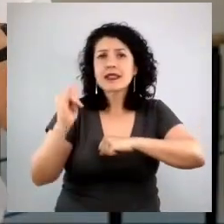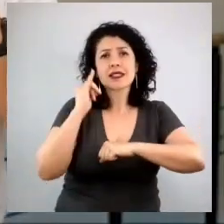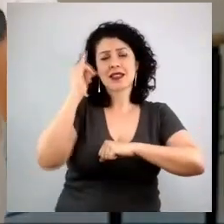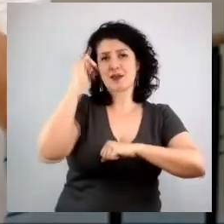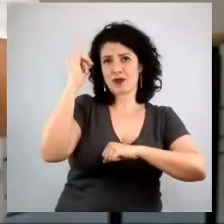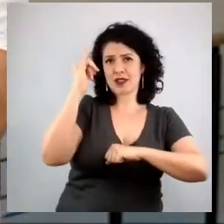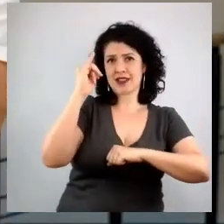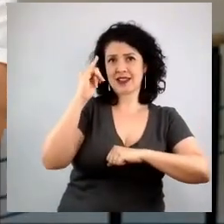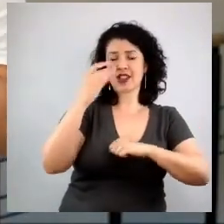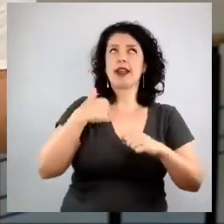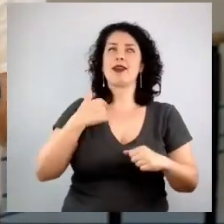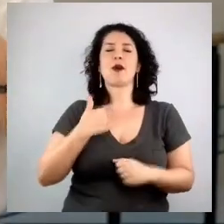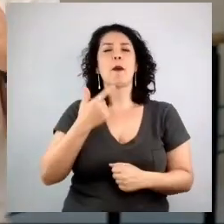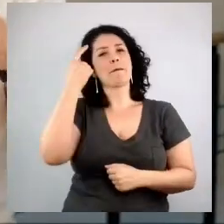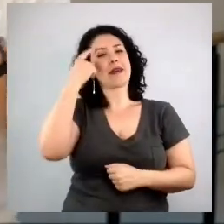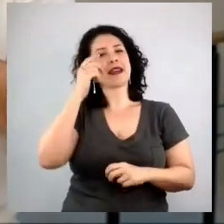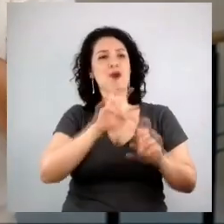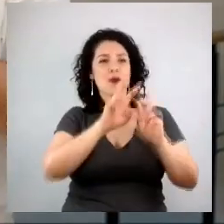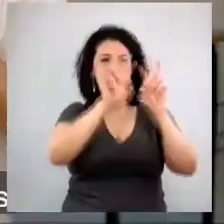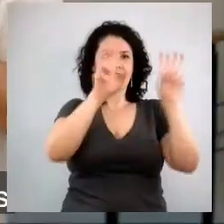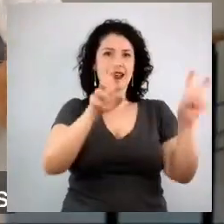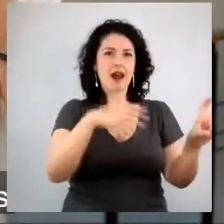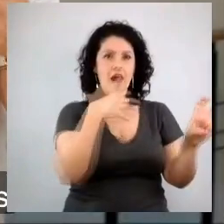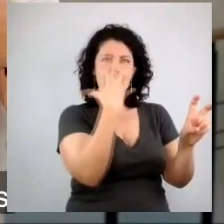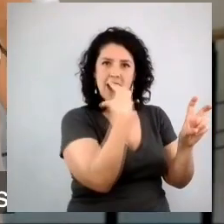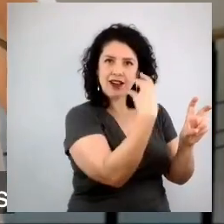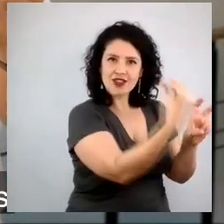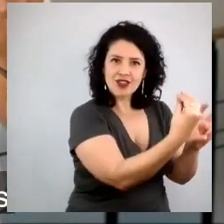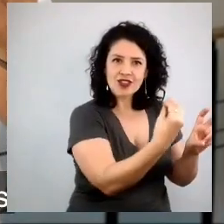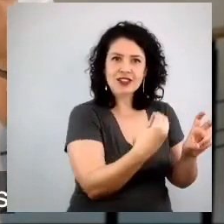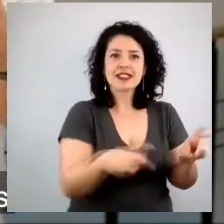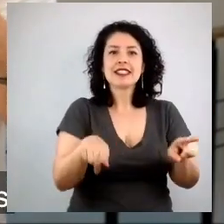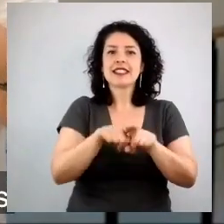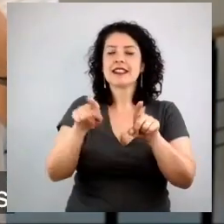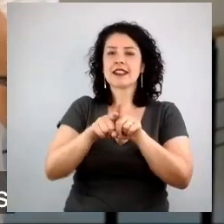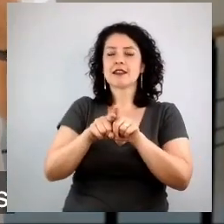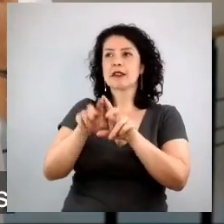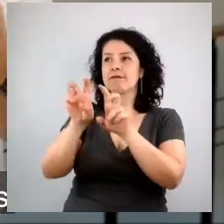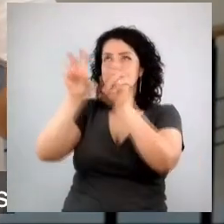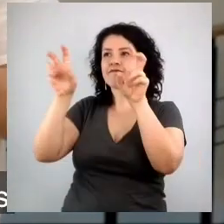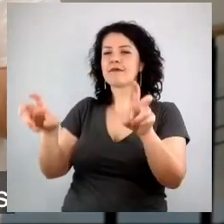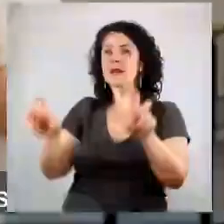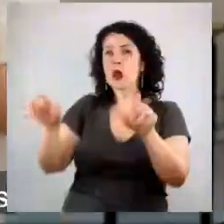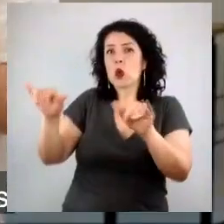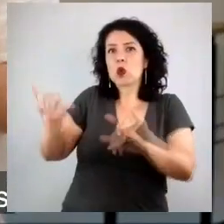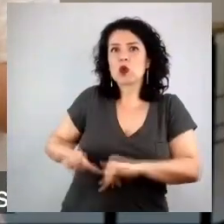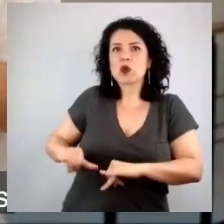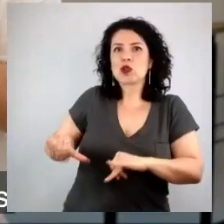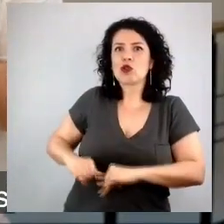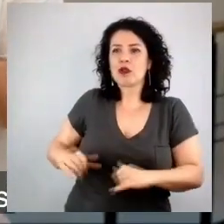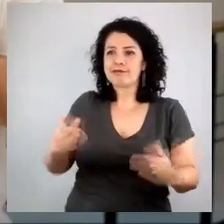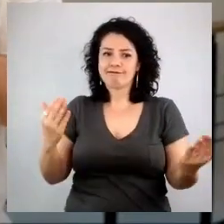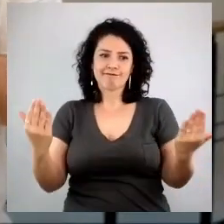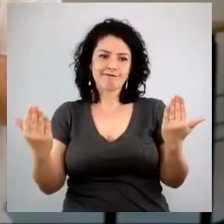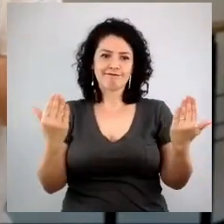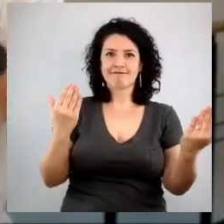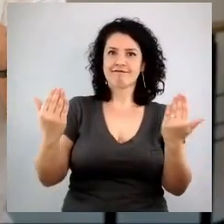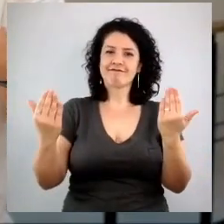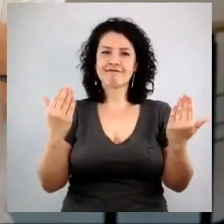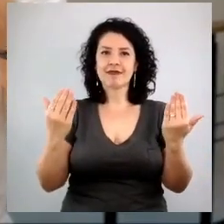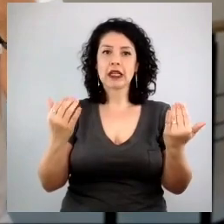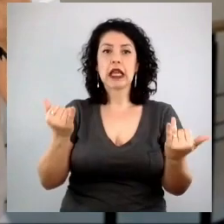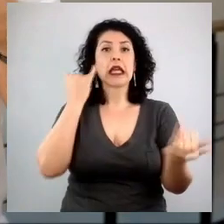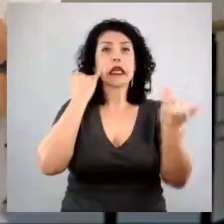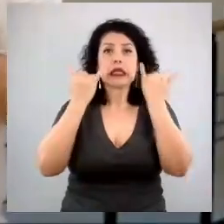e as dores das pessoas, e os dados, enfim, vão te ajudar a chegar nessas respostas de um jeito